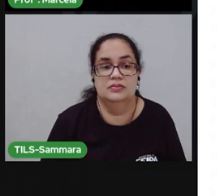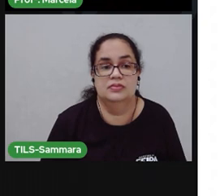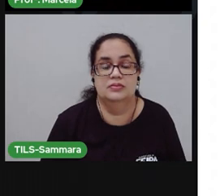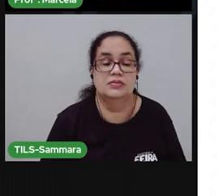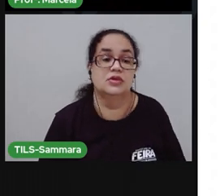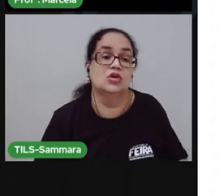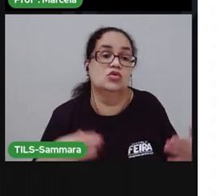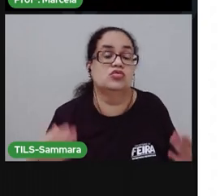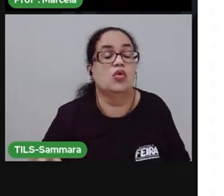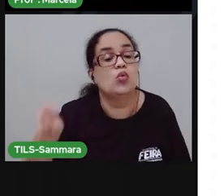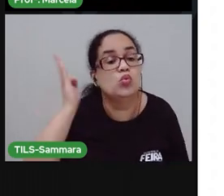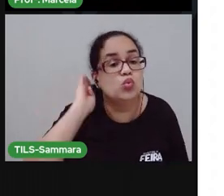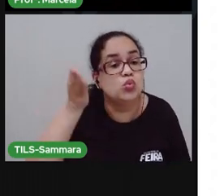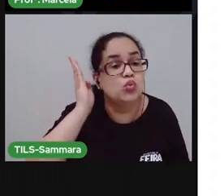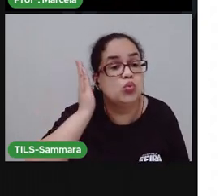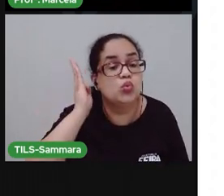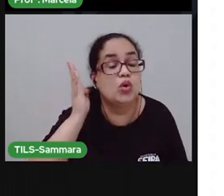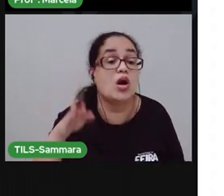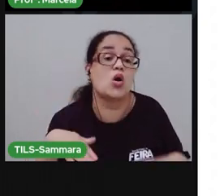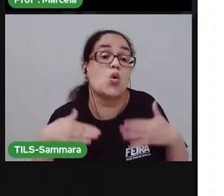Foi o jumento?